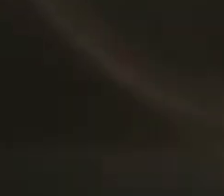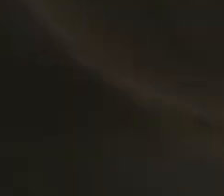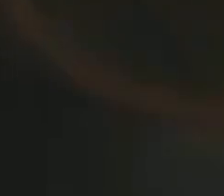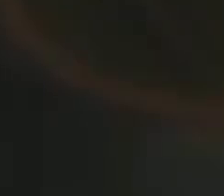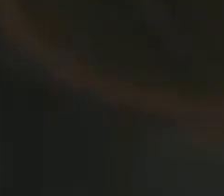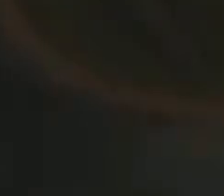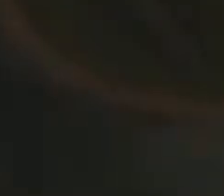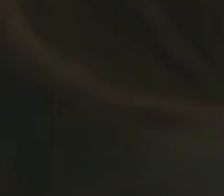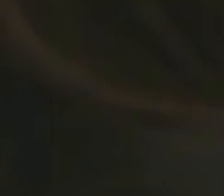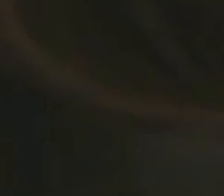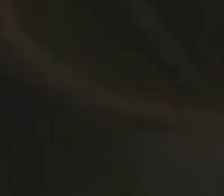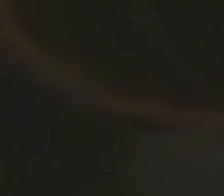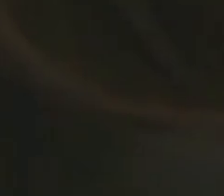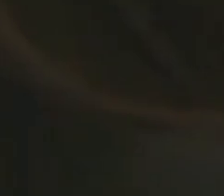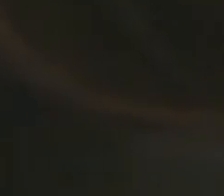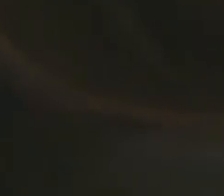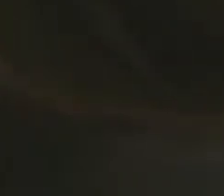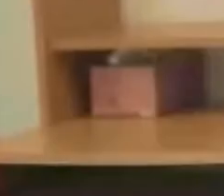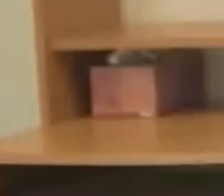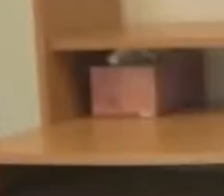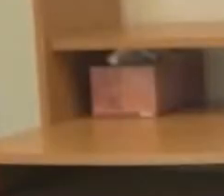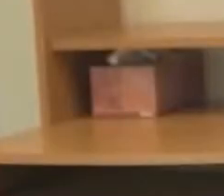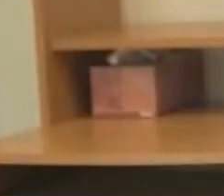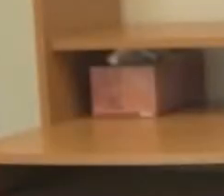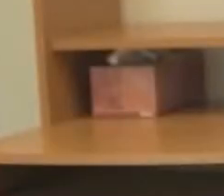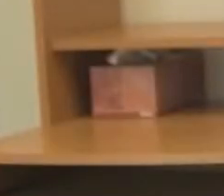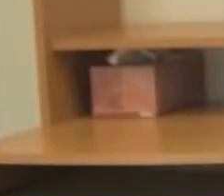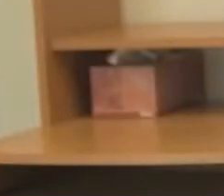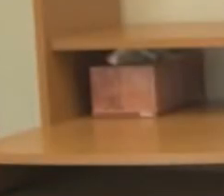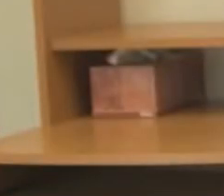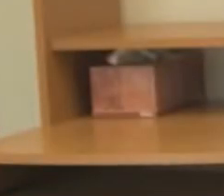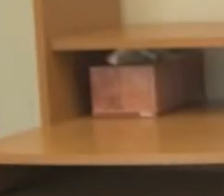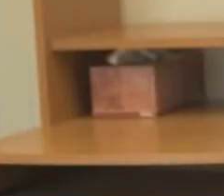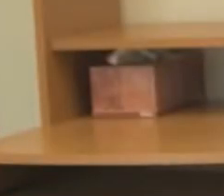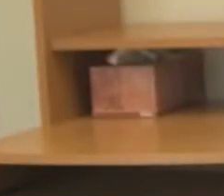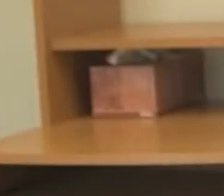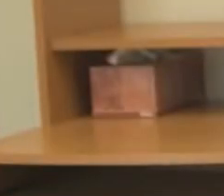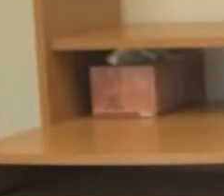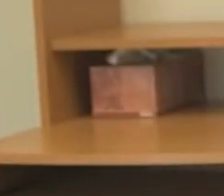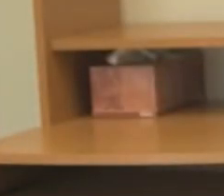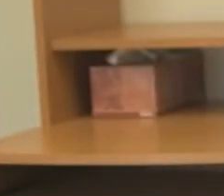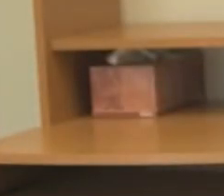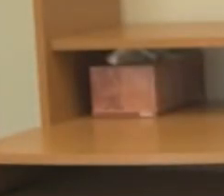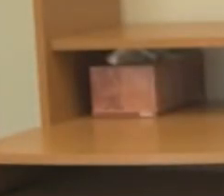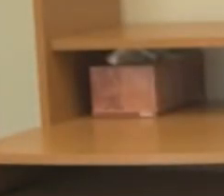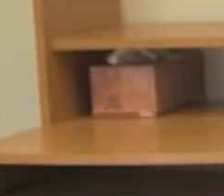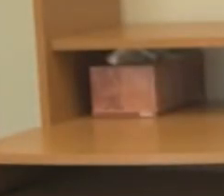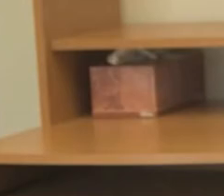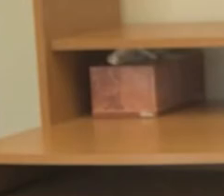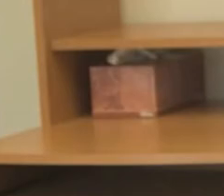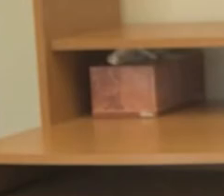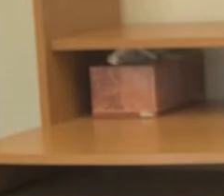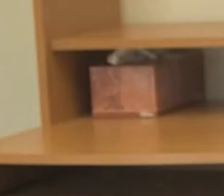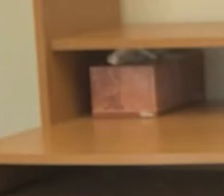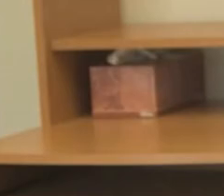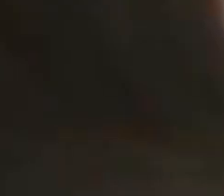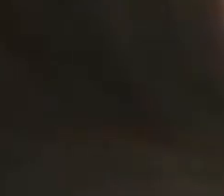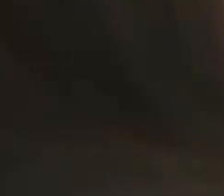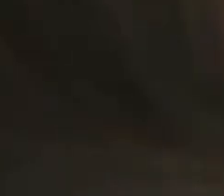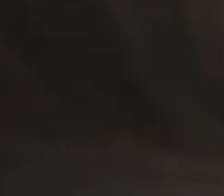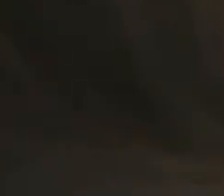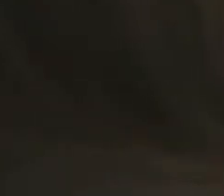Mary, você tem experiência trabalhando na casa? Não, mas eu quero aprender. Eu trabalho muito e eu cobre muito na casa.